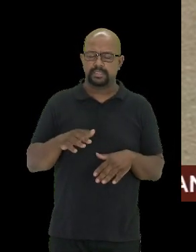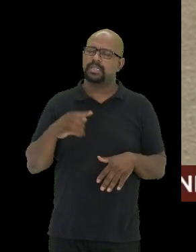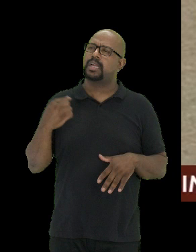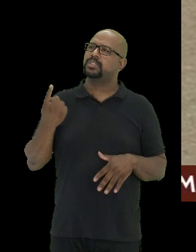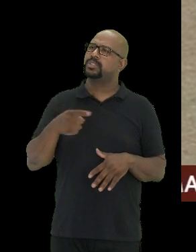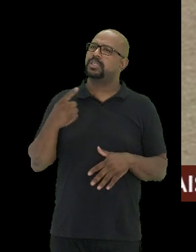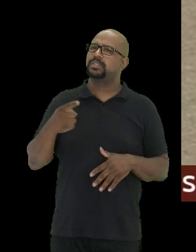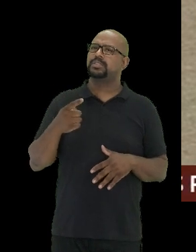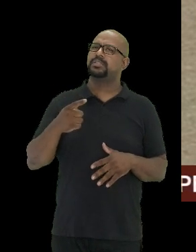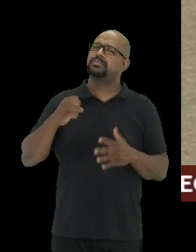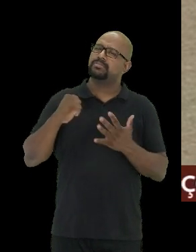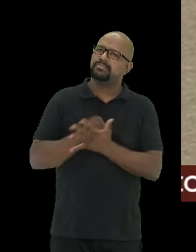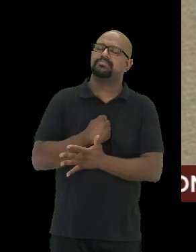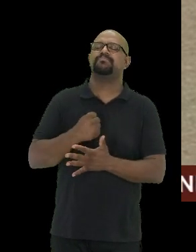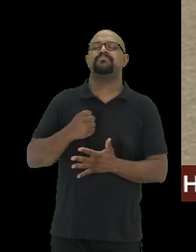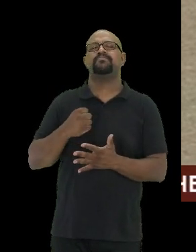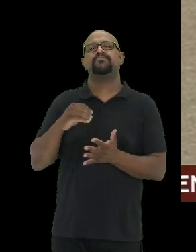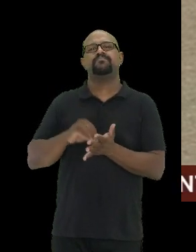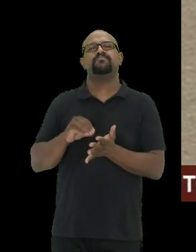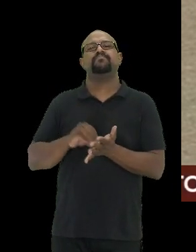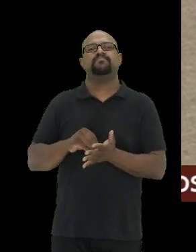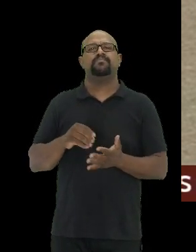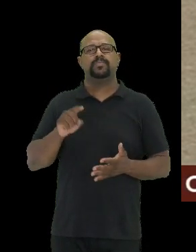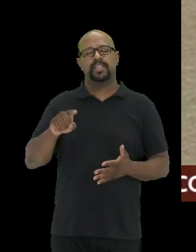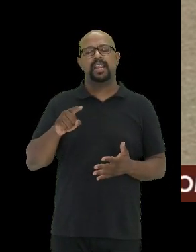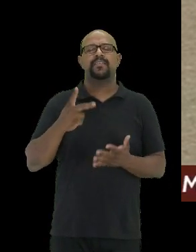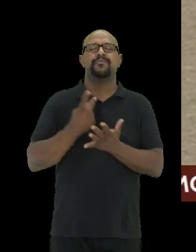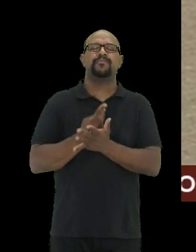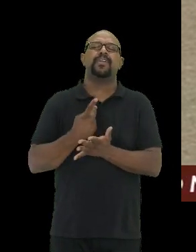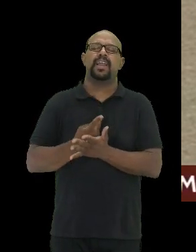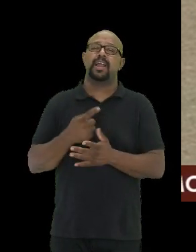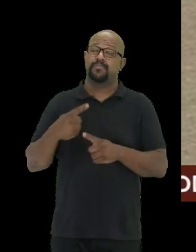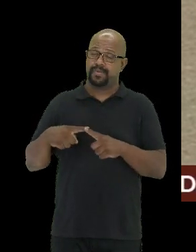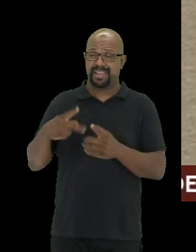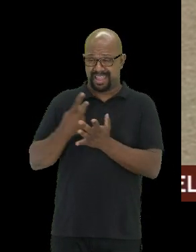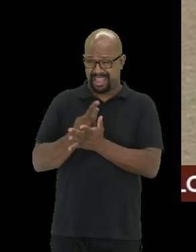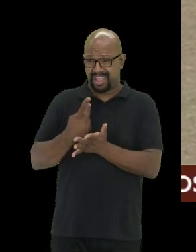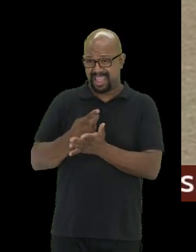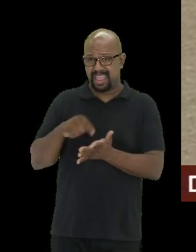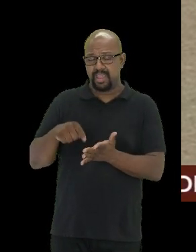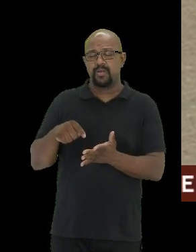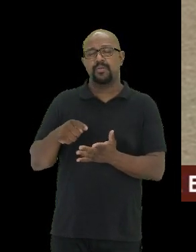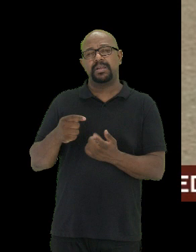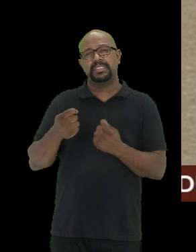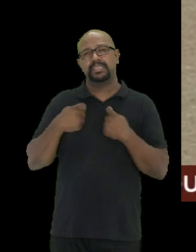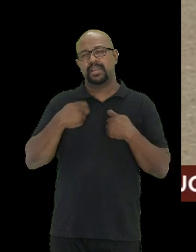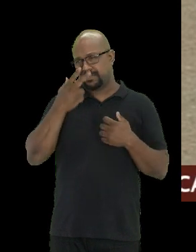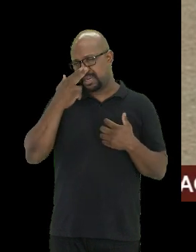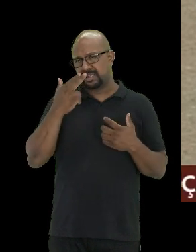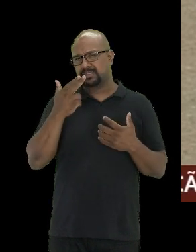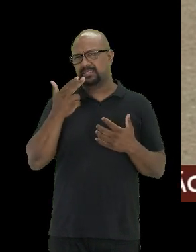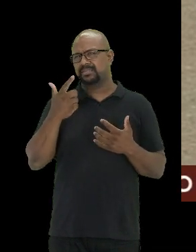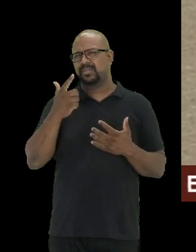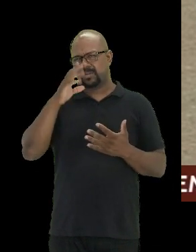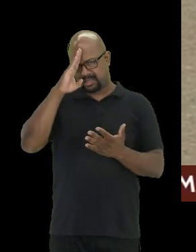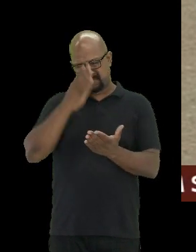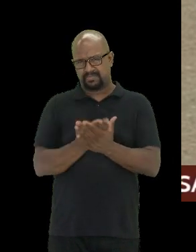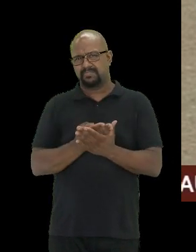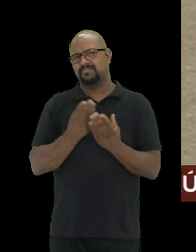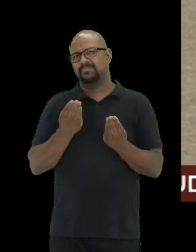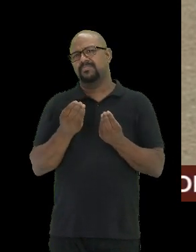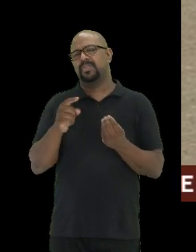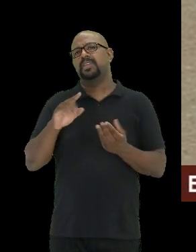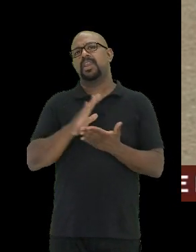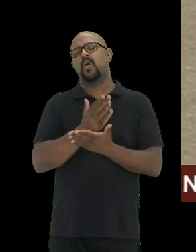gente peca e esse pecado, ele acaba dando uma certa desacreditada em